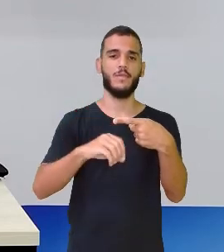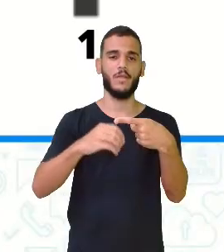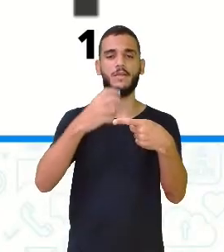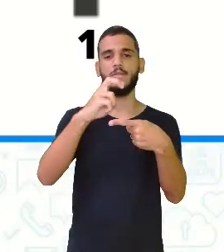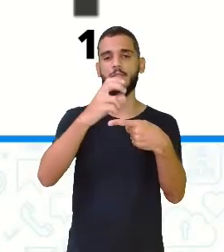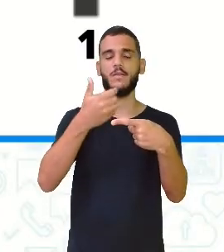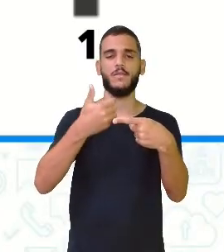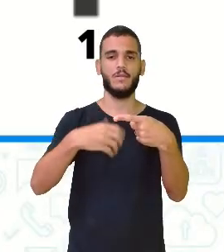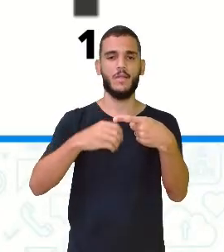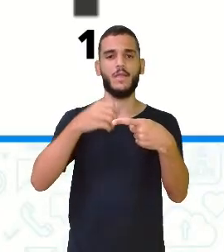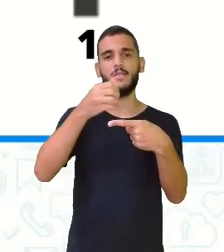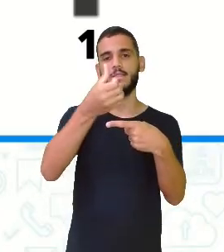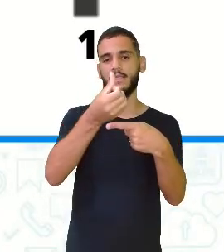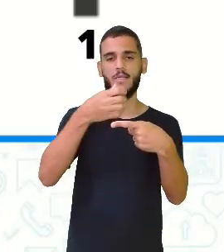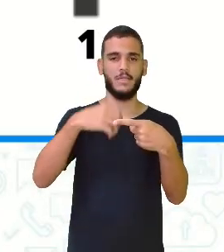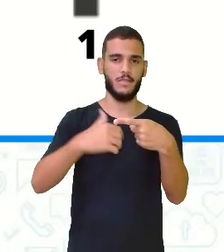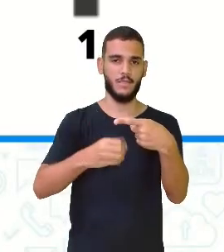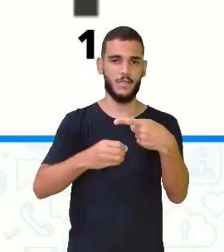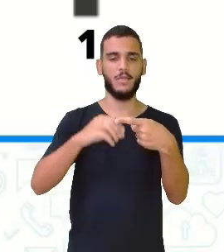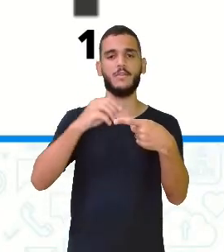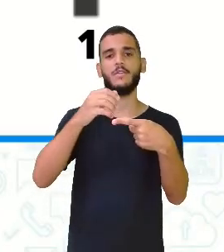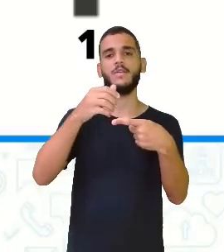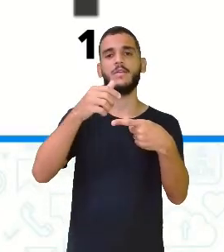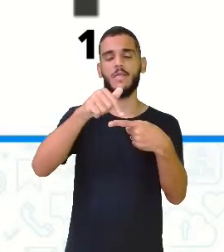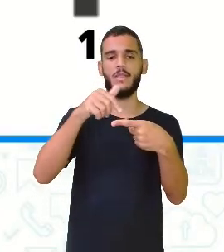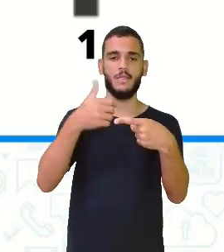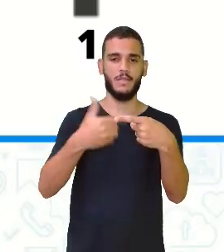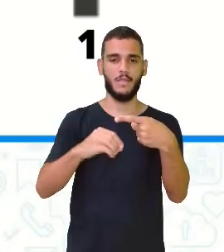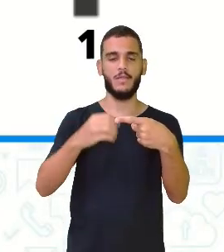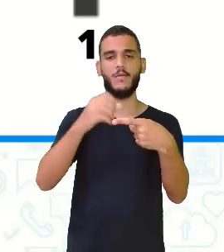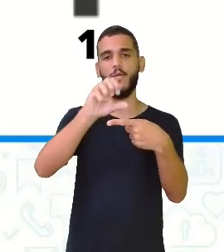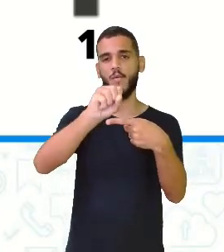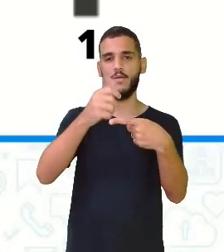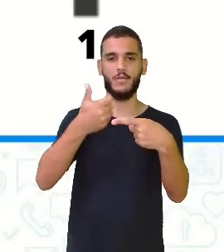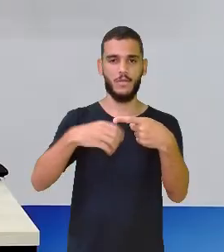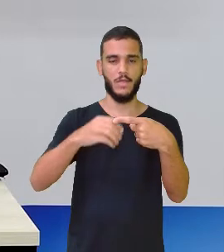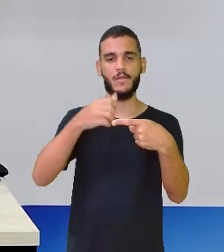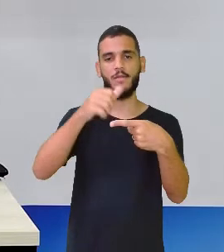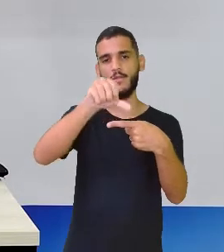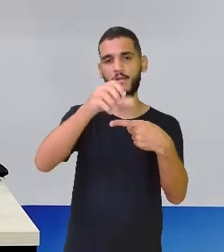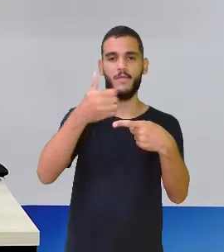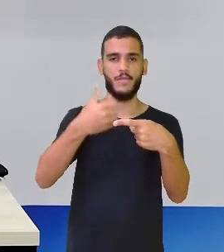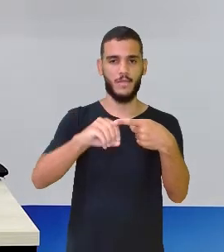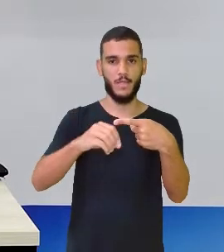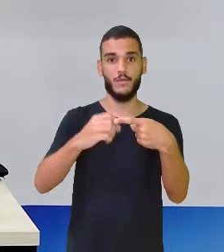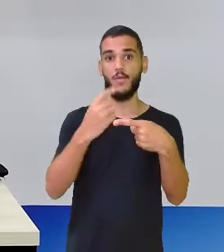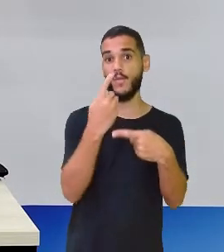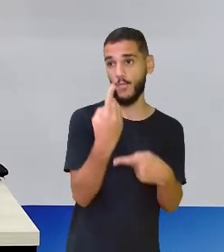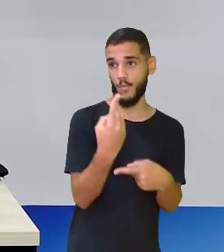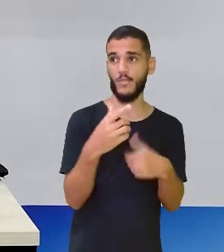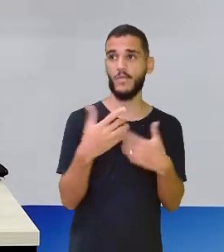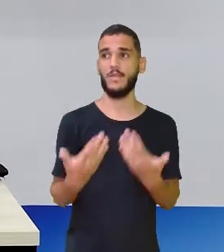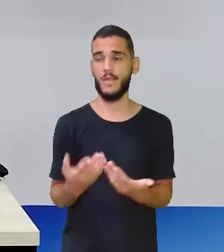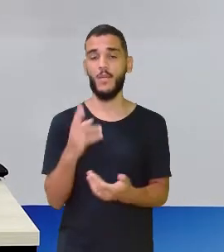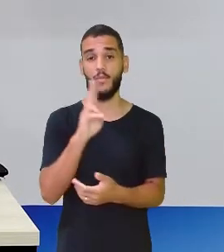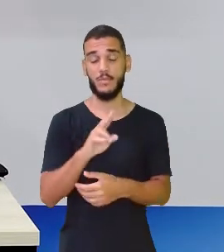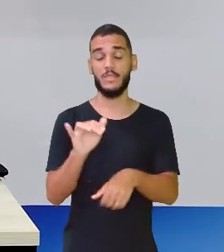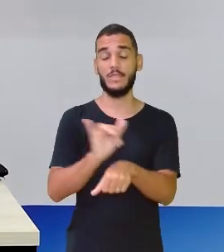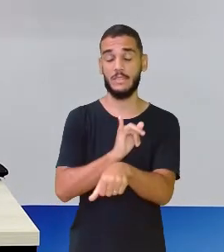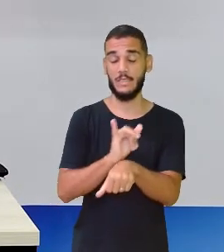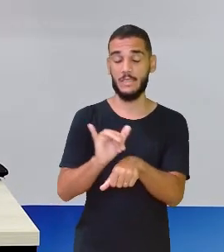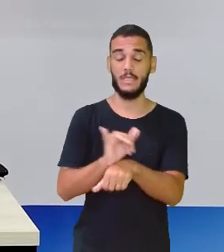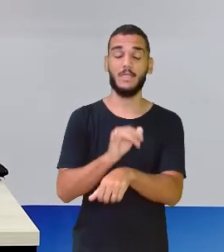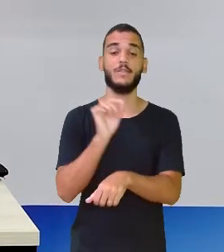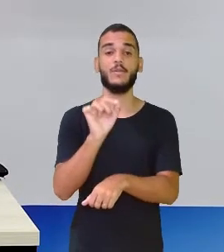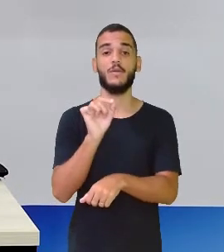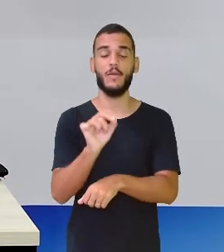nove partes de dez. E por último, o inteiro. Nesse caso aqui, se a gente for usar a régua, um